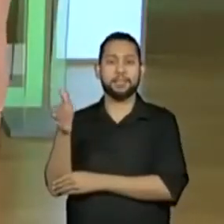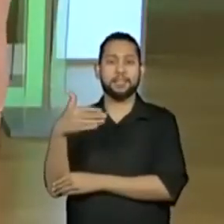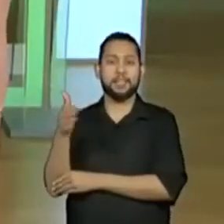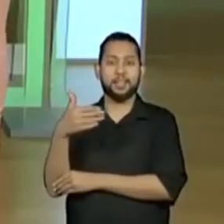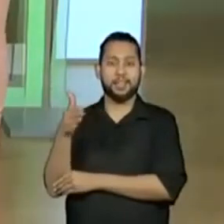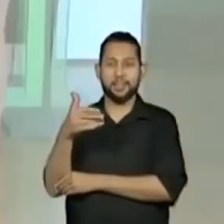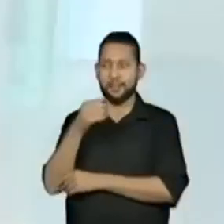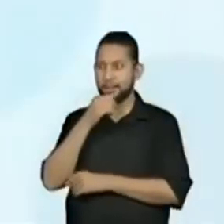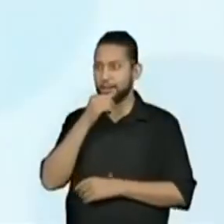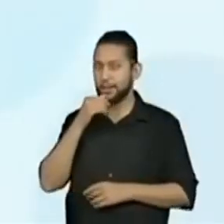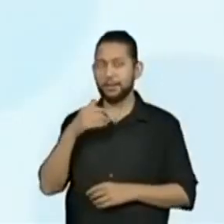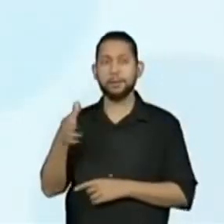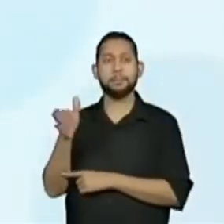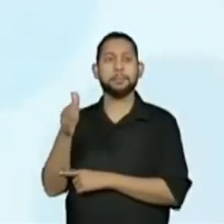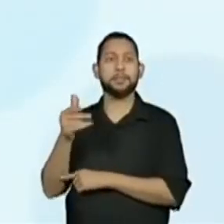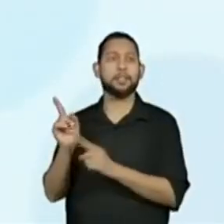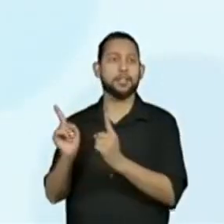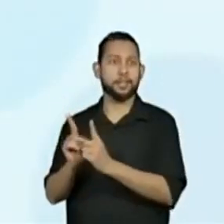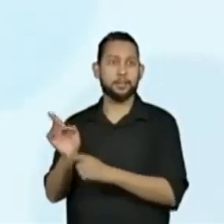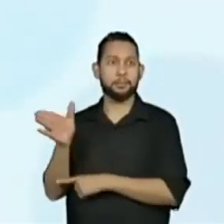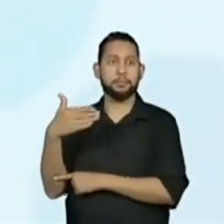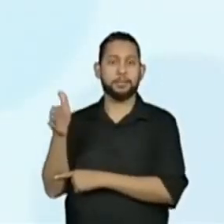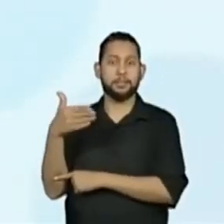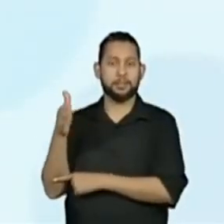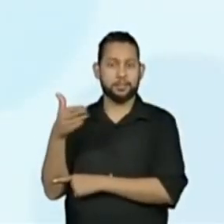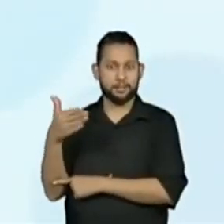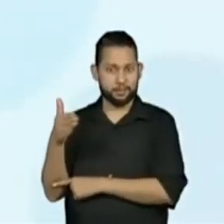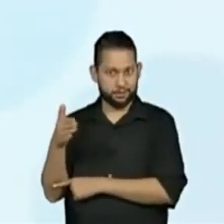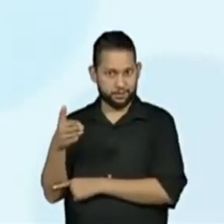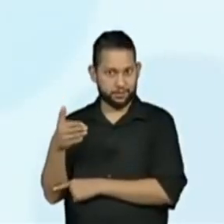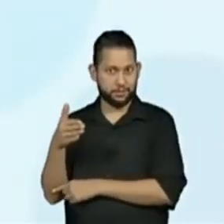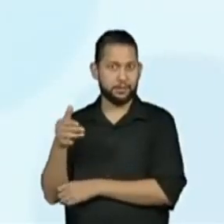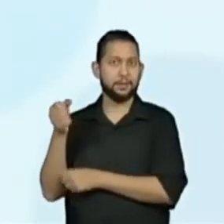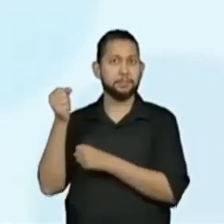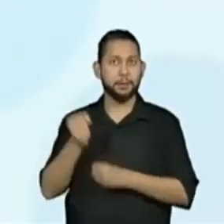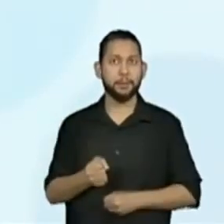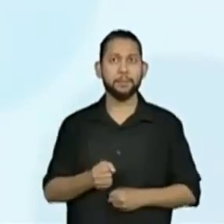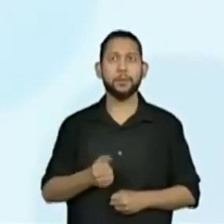eu não vou pegar. Tá. Tá bom? Bandeirinha. Bandeirinha.